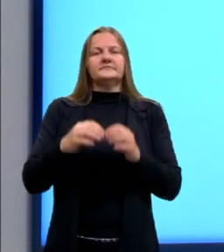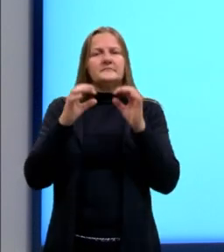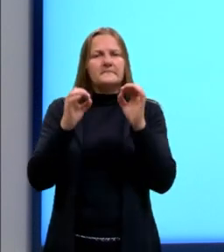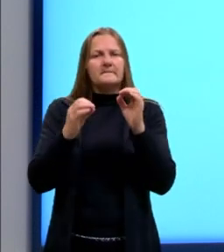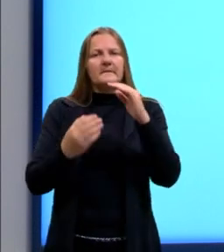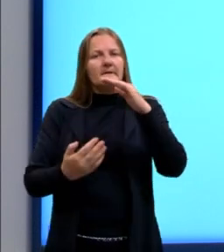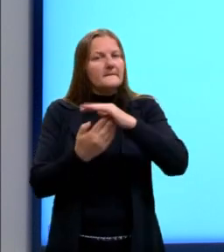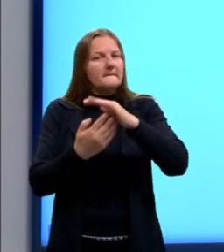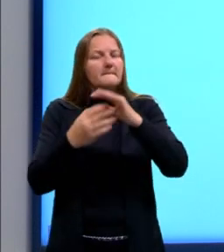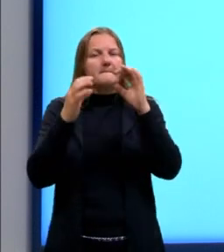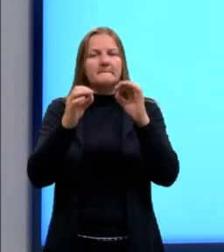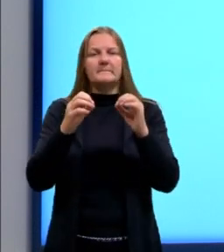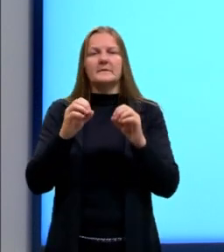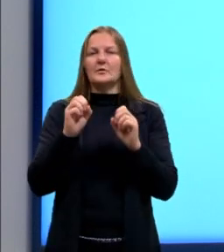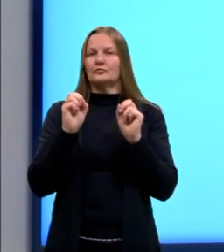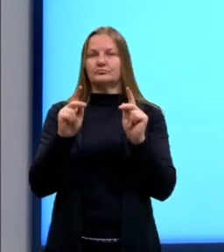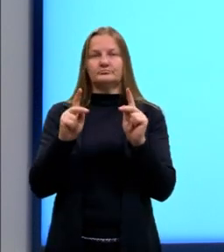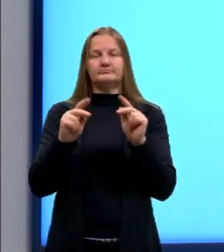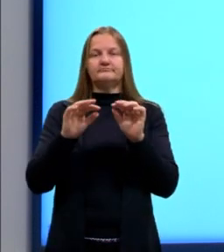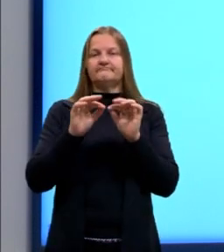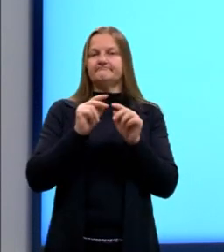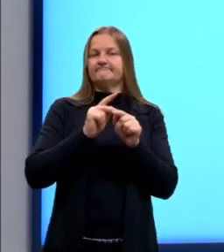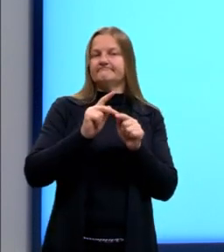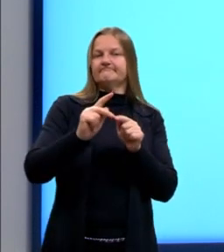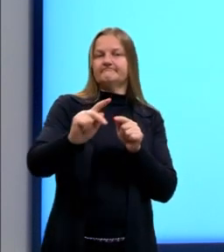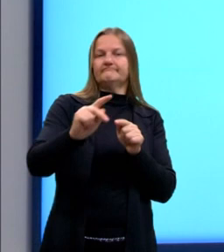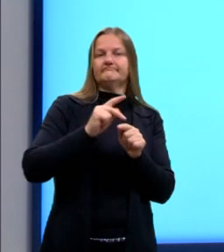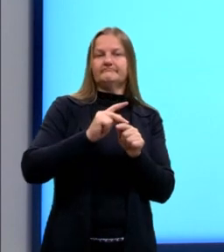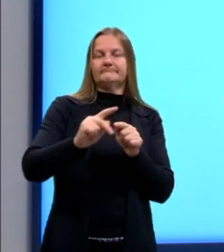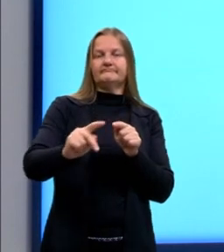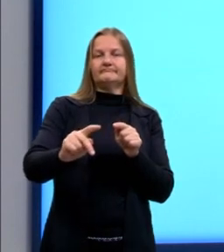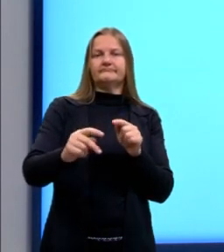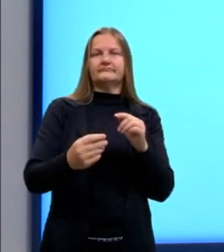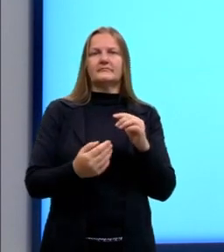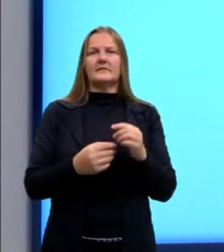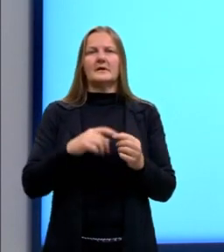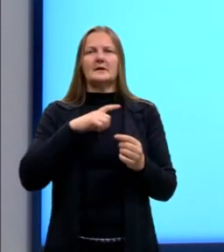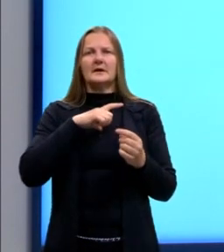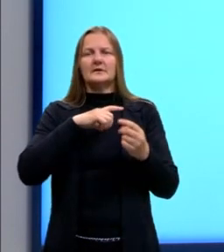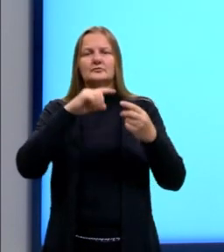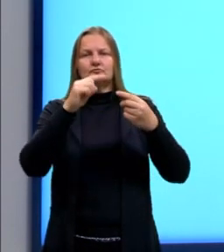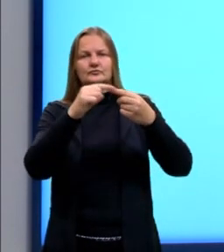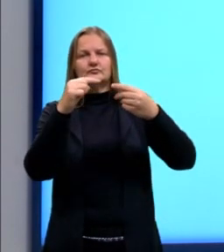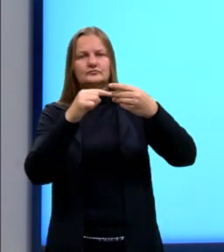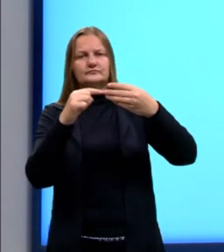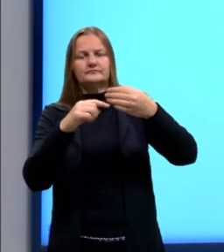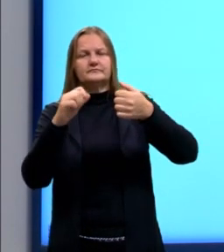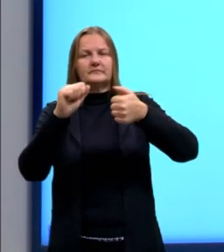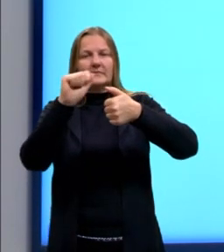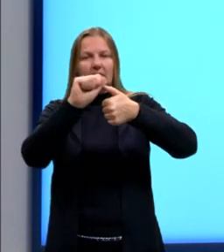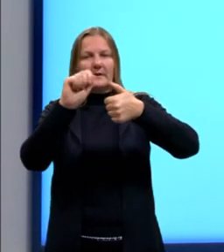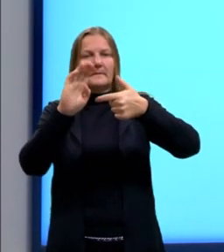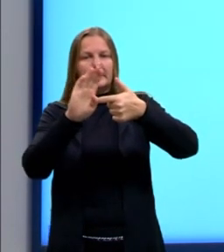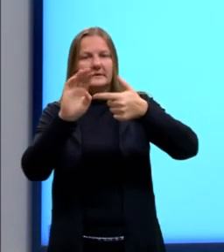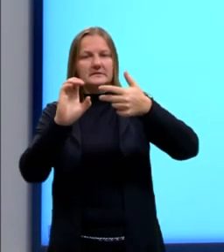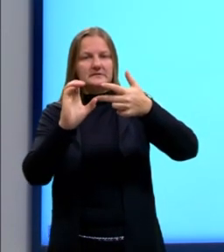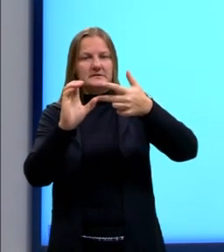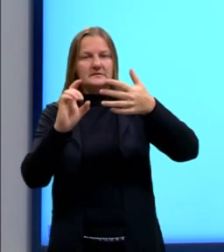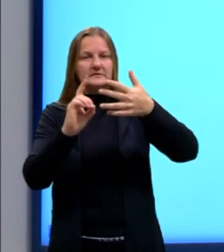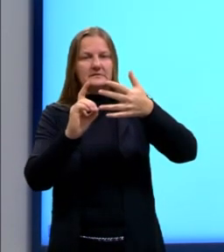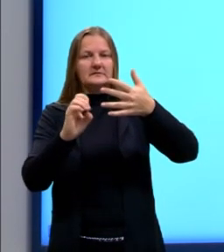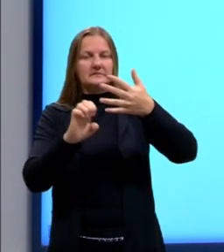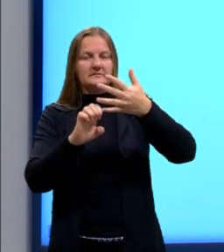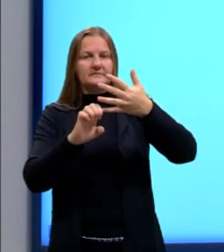para o ganho de condicionamento físico são. Nós temos então as cinco alternativas. Essas